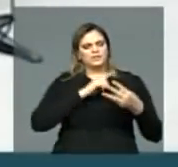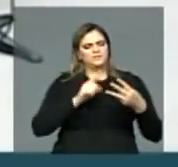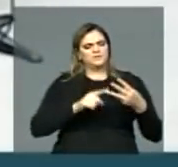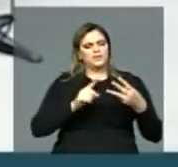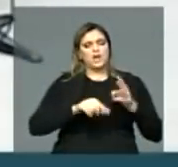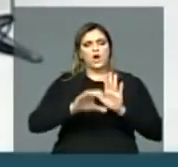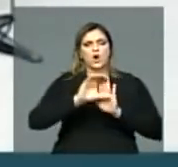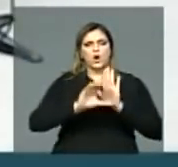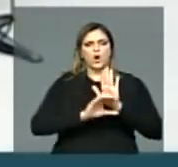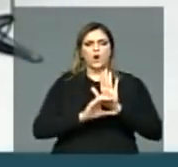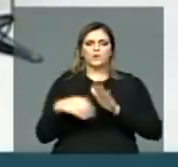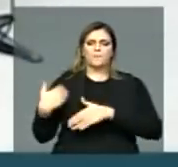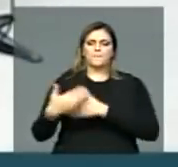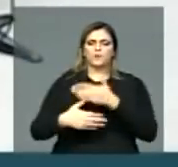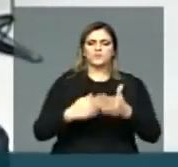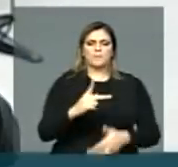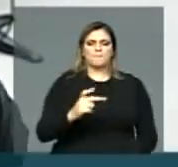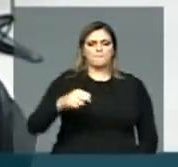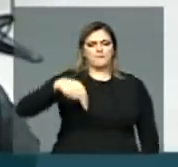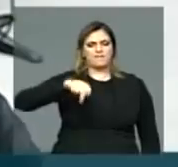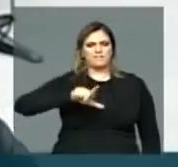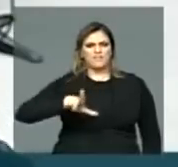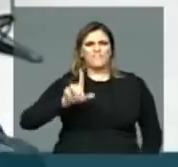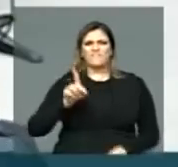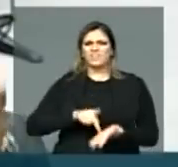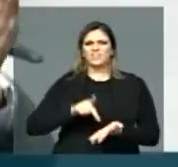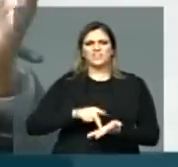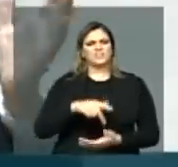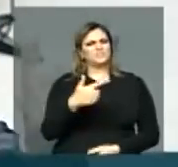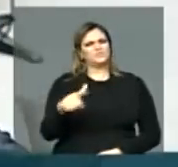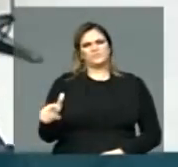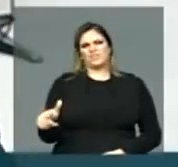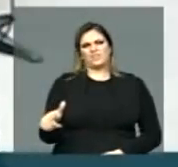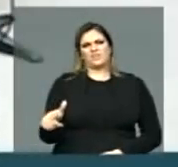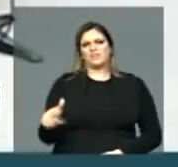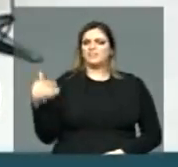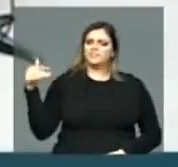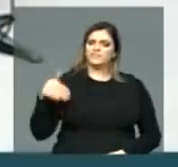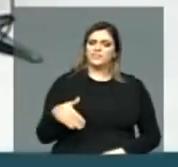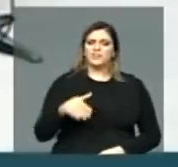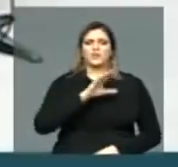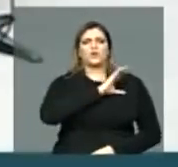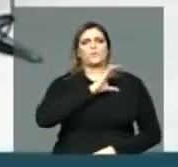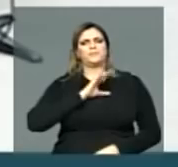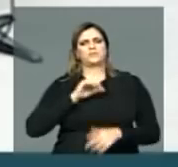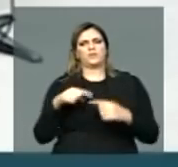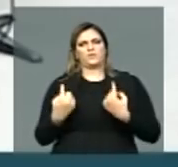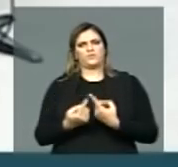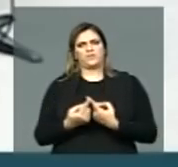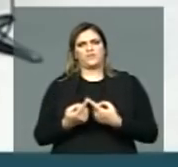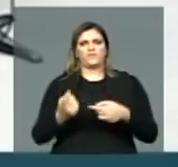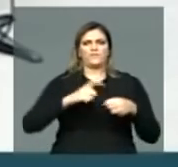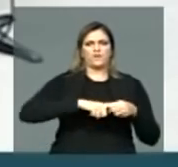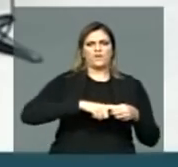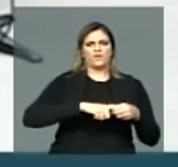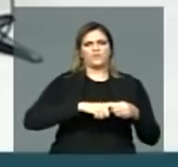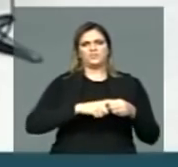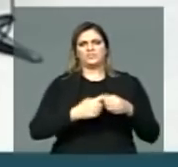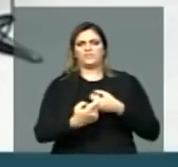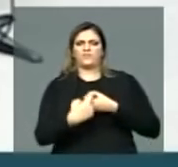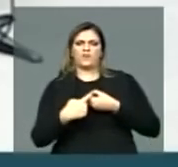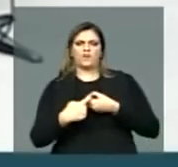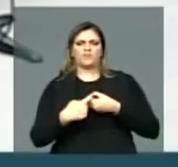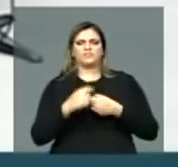Penal, isso é pano de fundo, vem para cá, aqui vai ter outra comissão, vai para lá, e aí, mais um